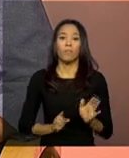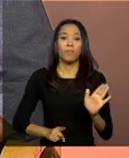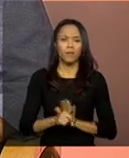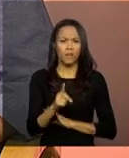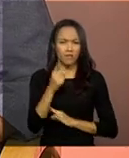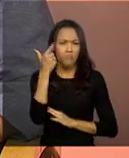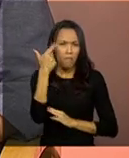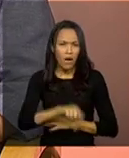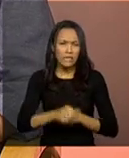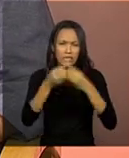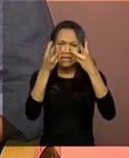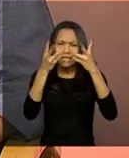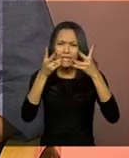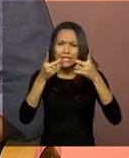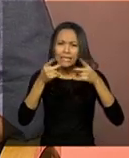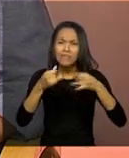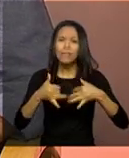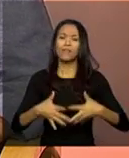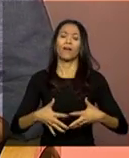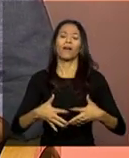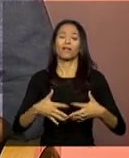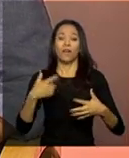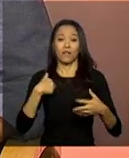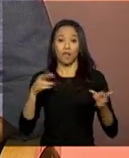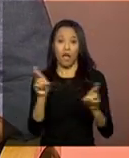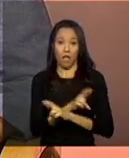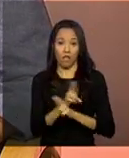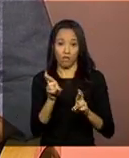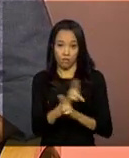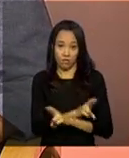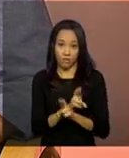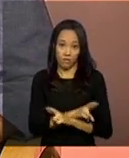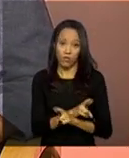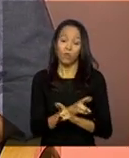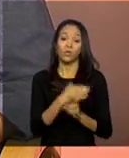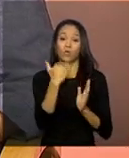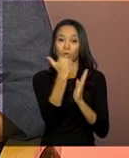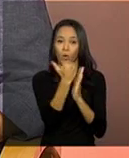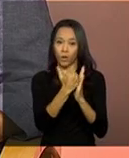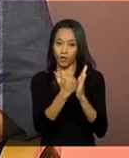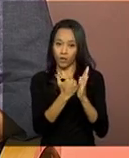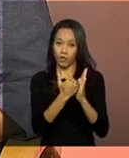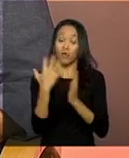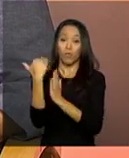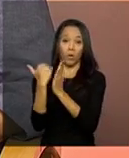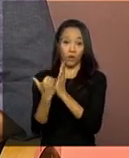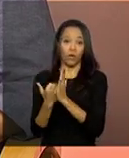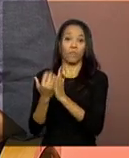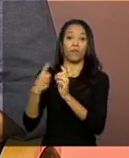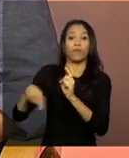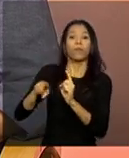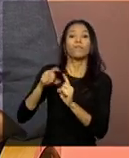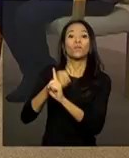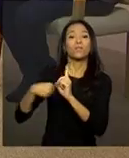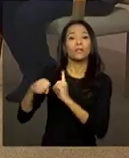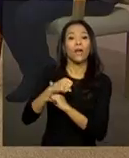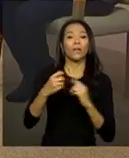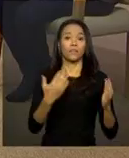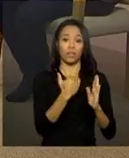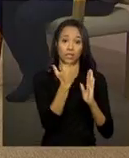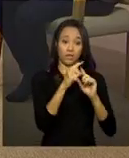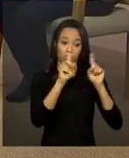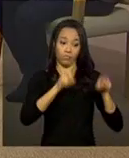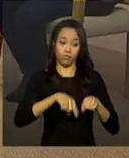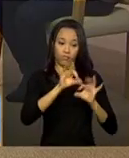forma mais detalhada essa relação entre o cadastro único dos programas sociais e o prontuário eletrônico? Pois bem, a primeira versão